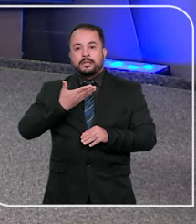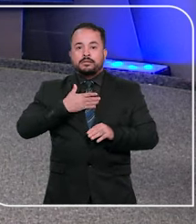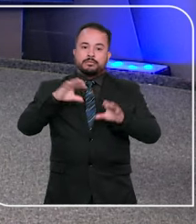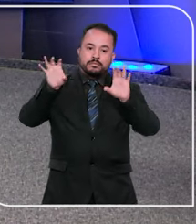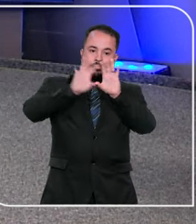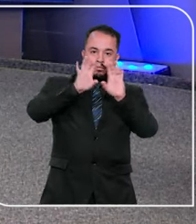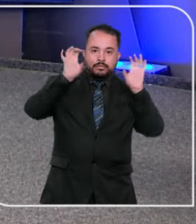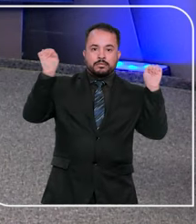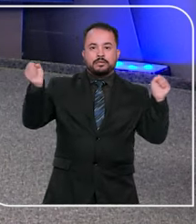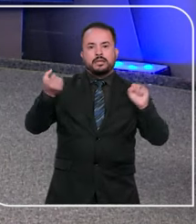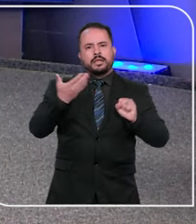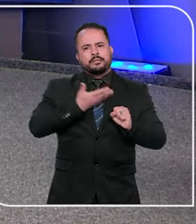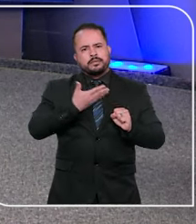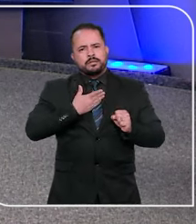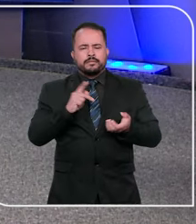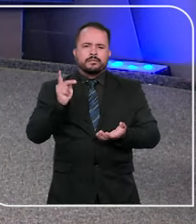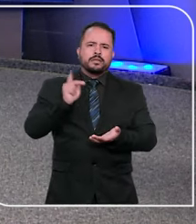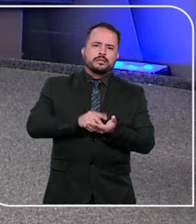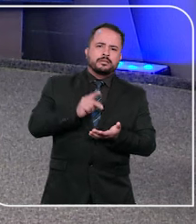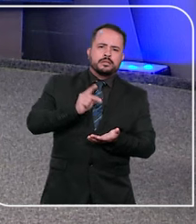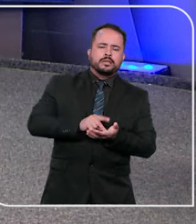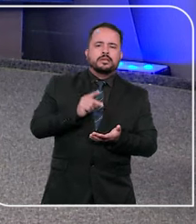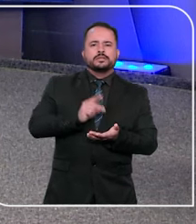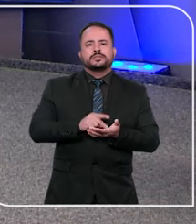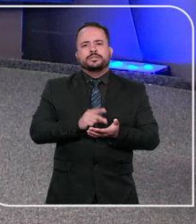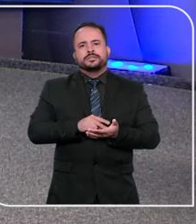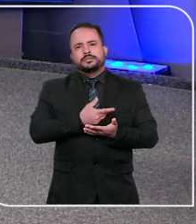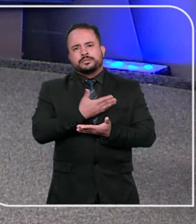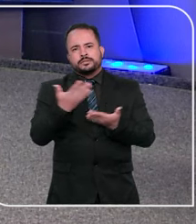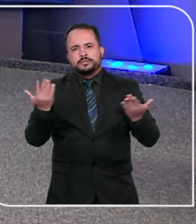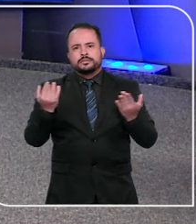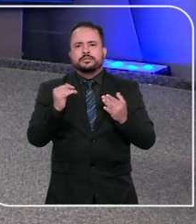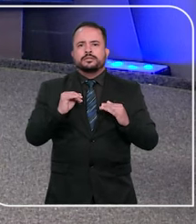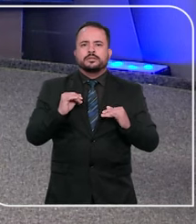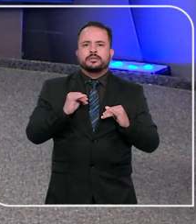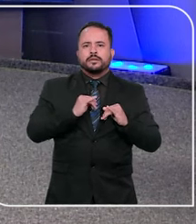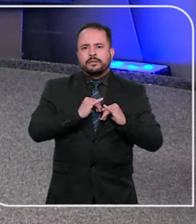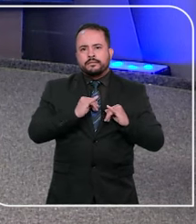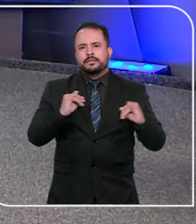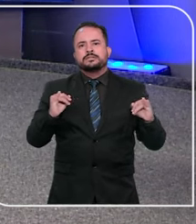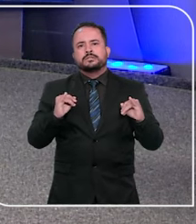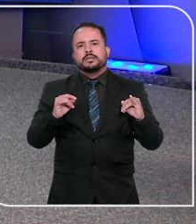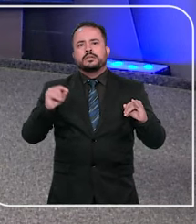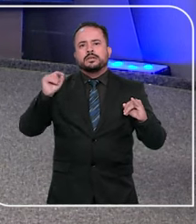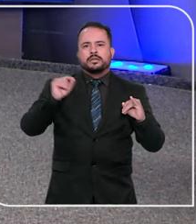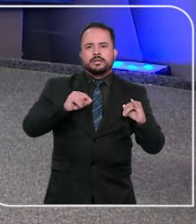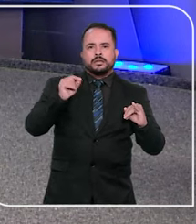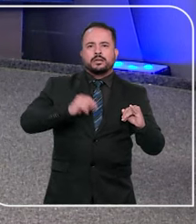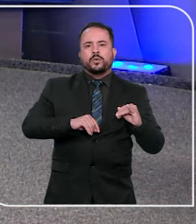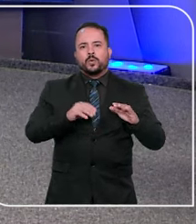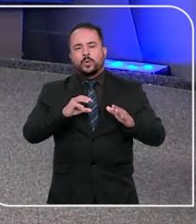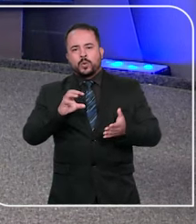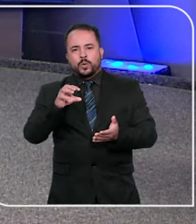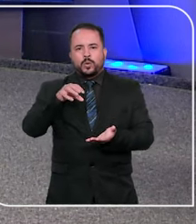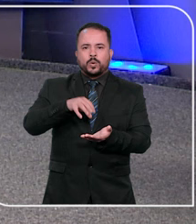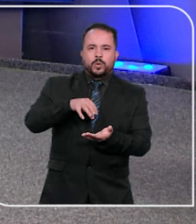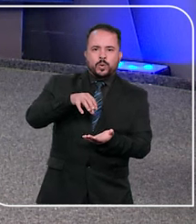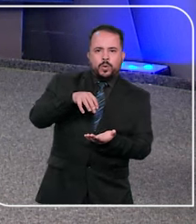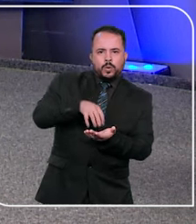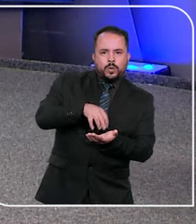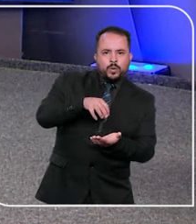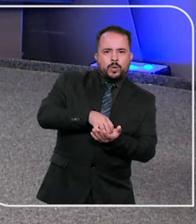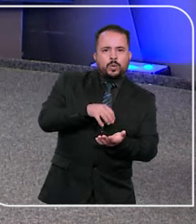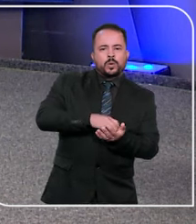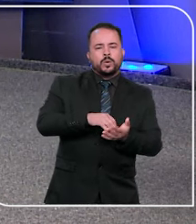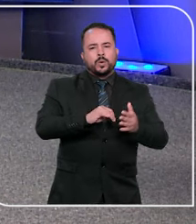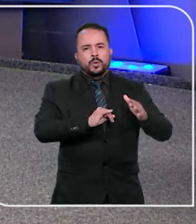corte. E é praticamente um amigo de verdade mesmo, pois estamos falando de uma pessoa, entidade ou órgão